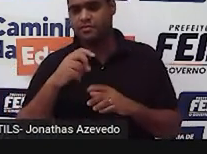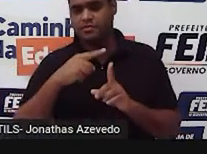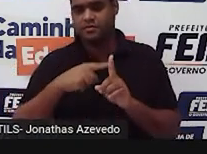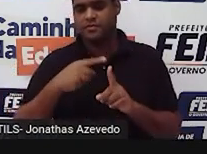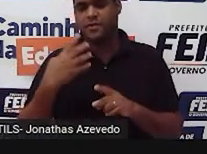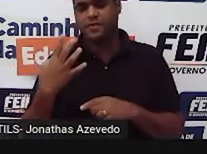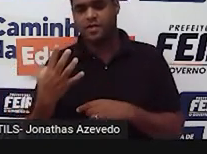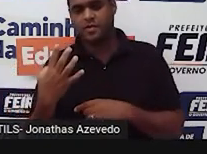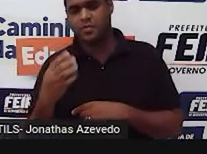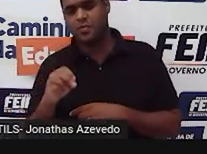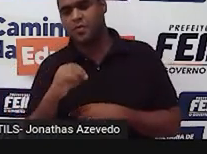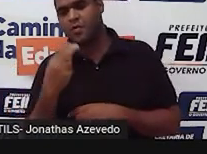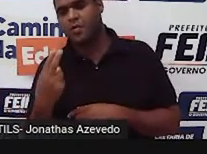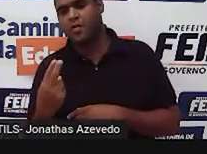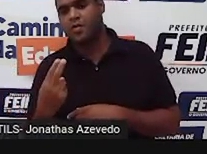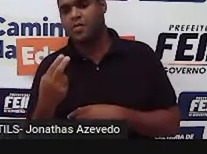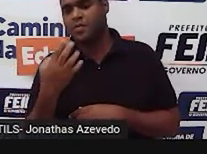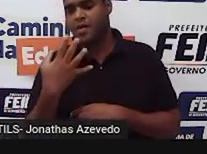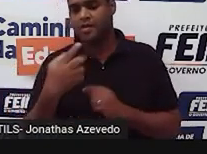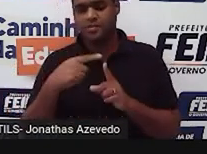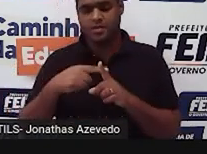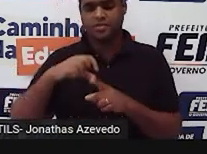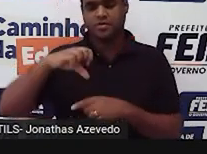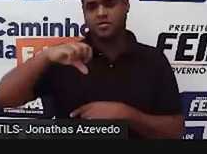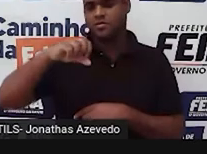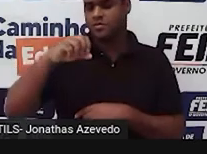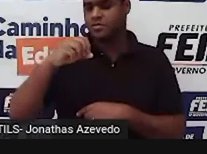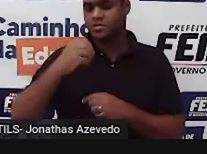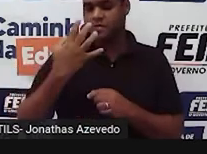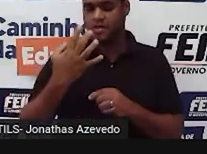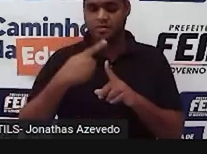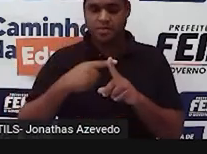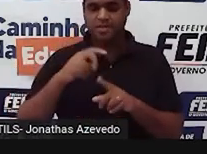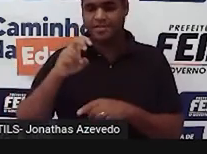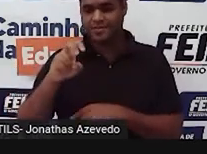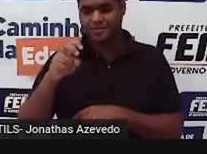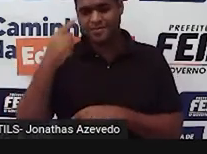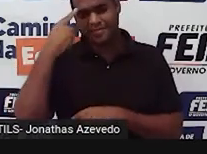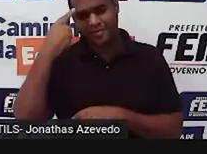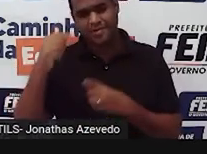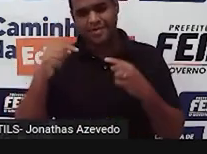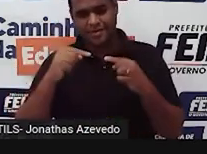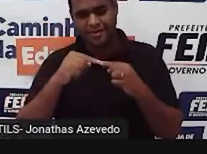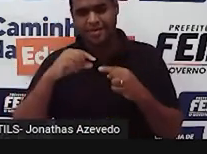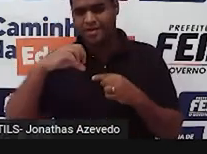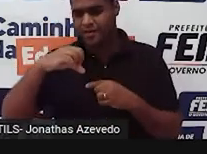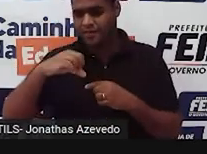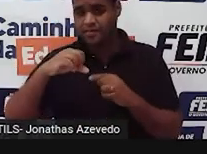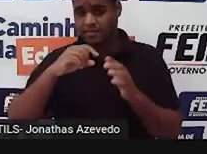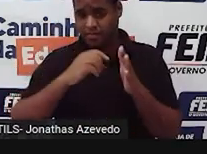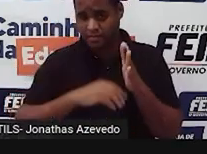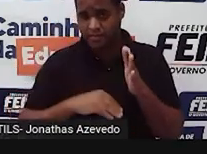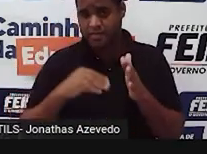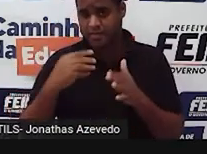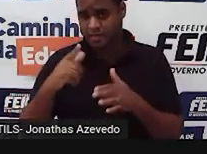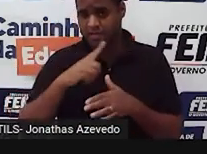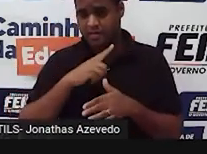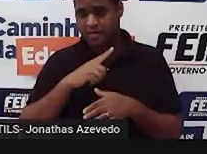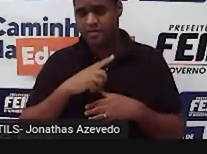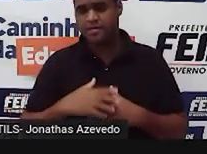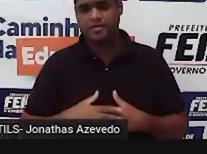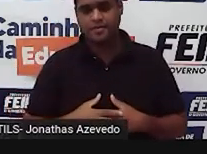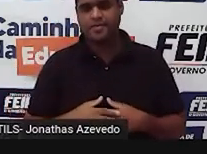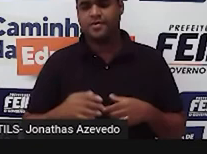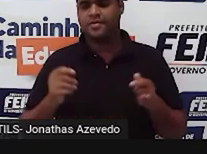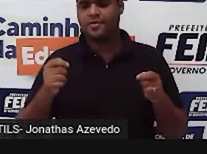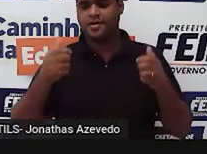ou 4 mais 5. 9 é menor do que essa soma? Bom, aí agora é que a gente